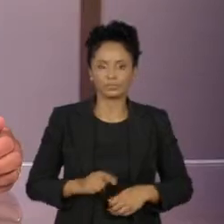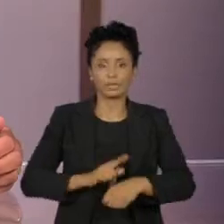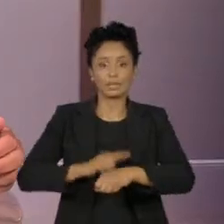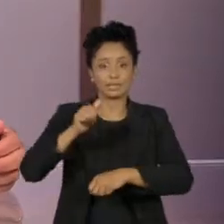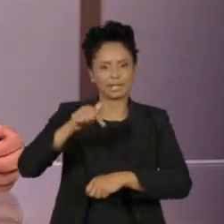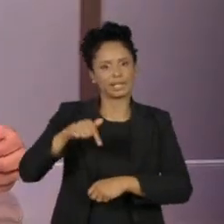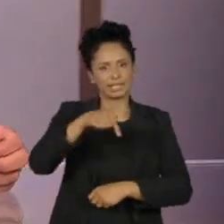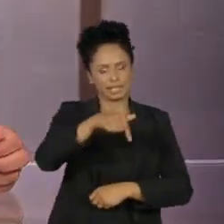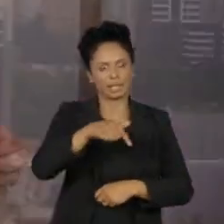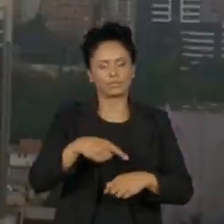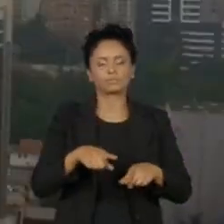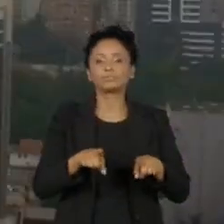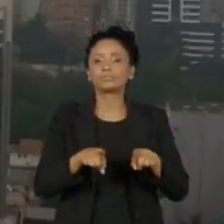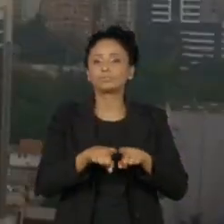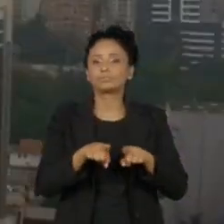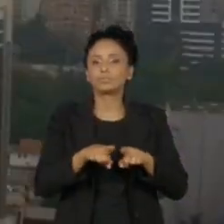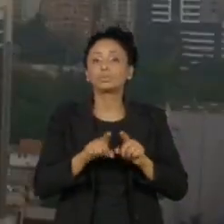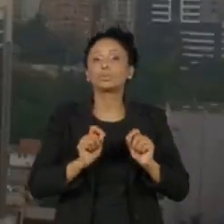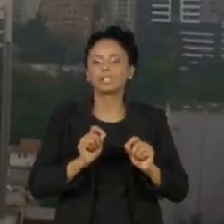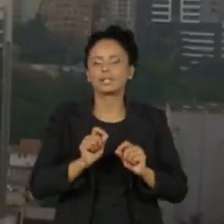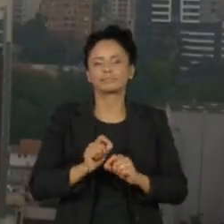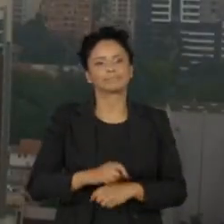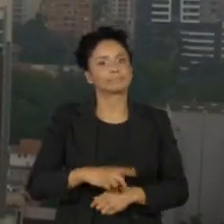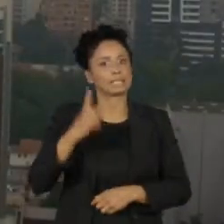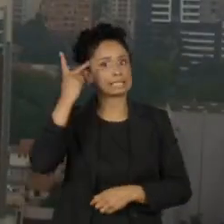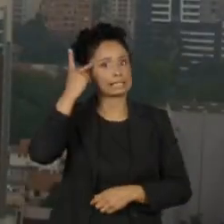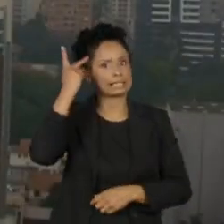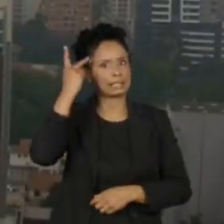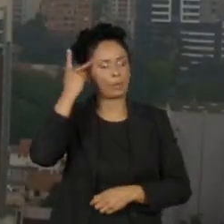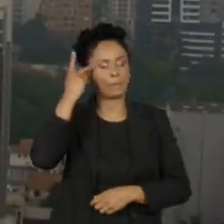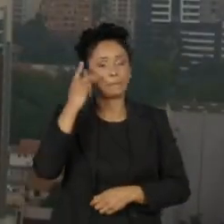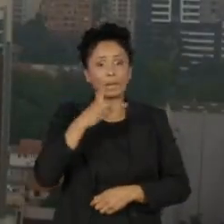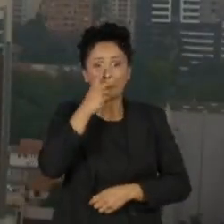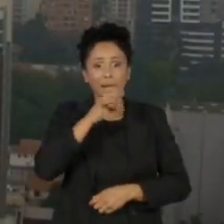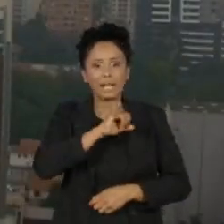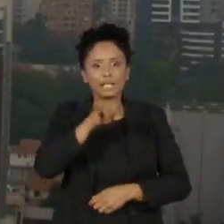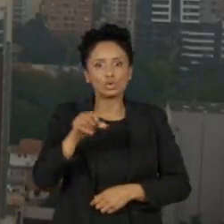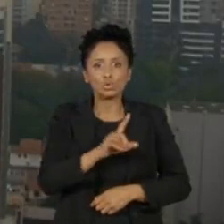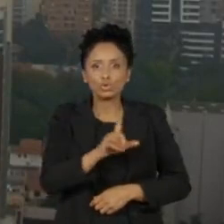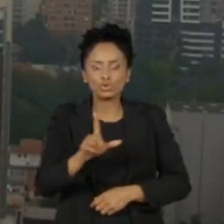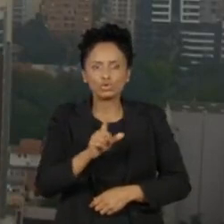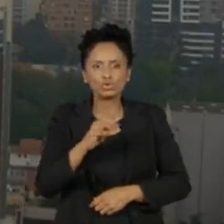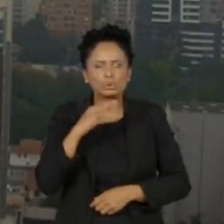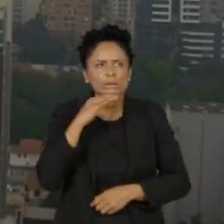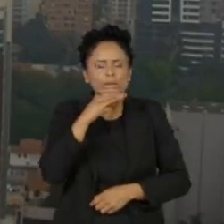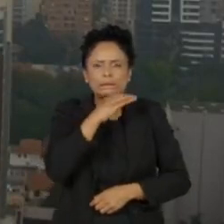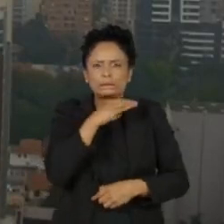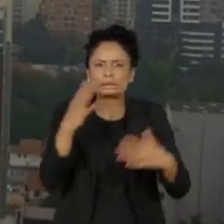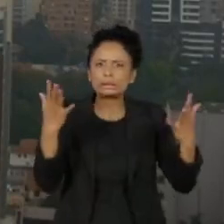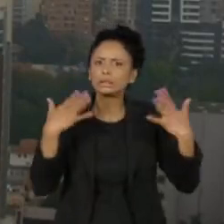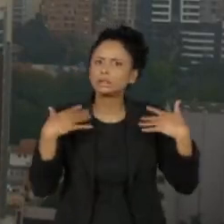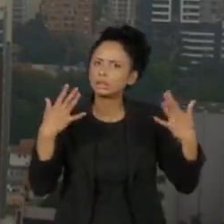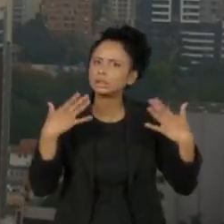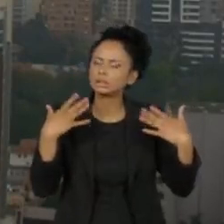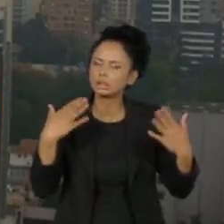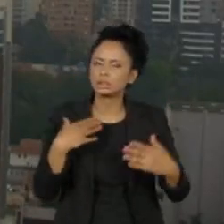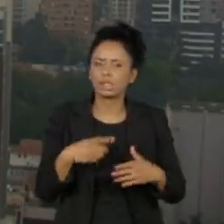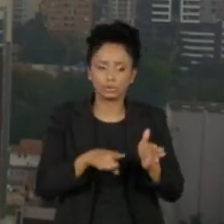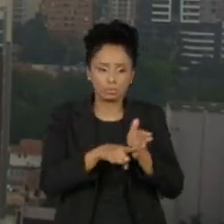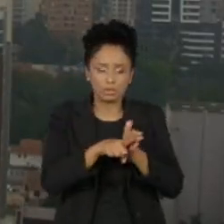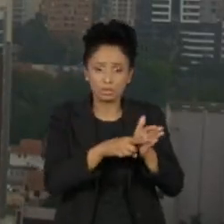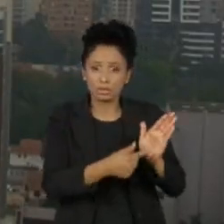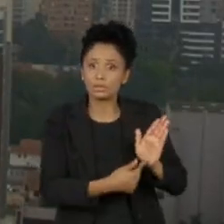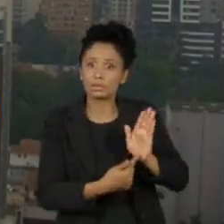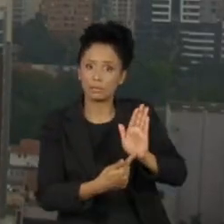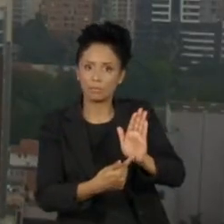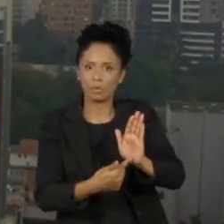A cidade de São Paulo tem o mês de julho mais quente desde 1984, segundo dados do Instituto Nacional de